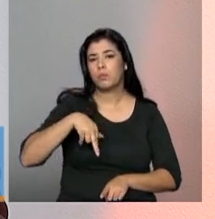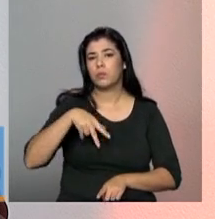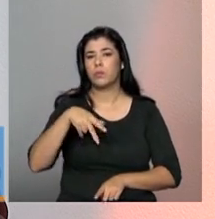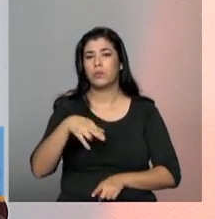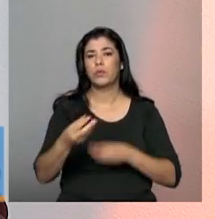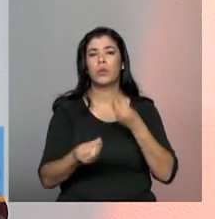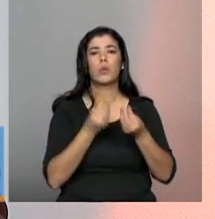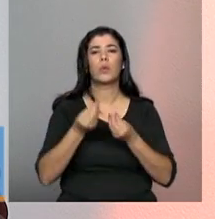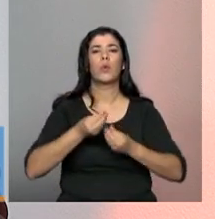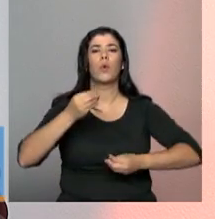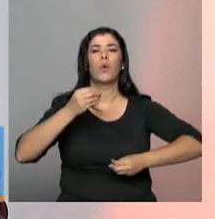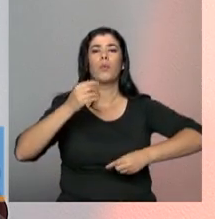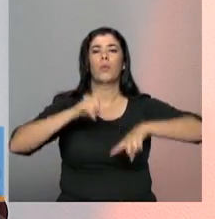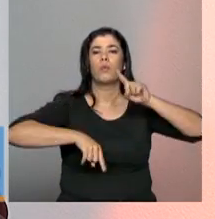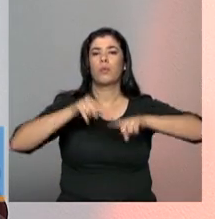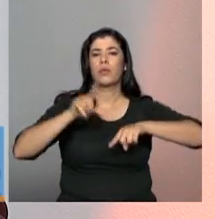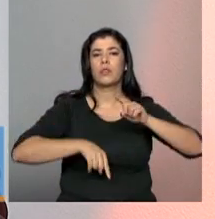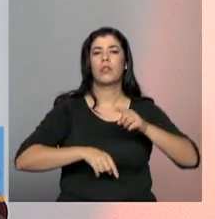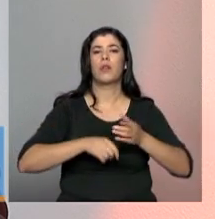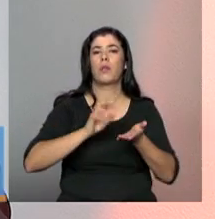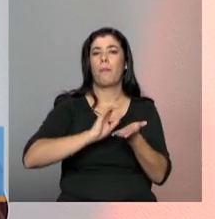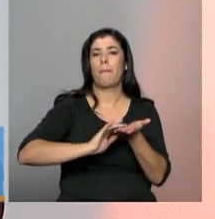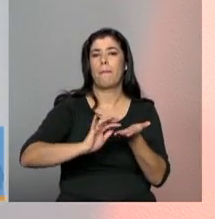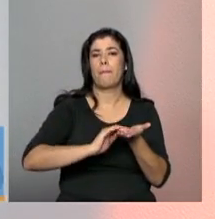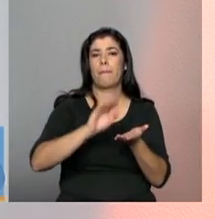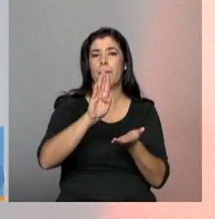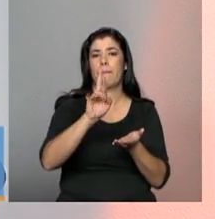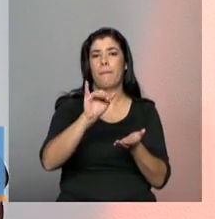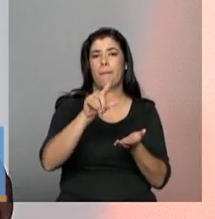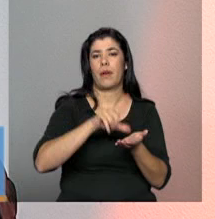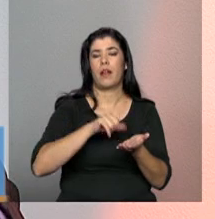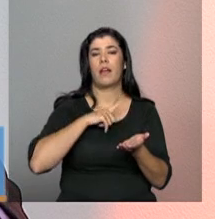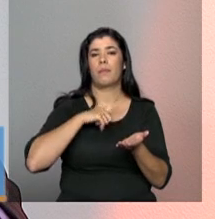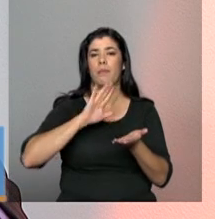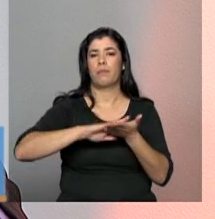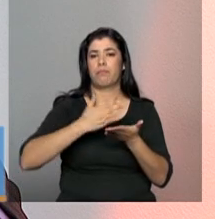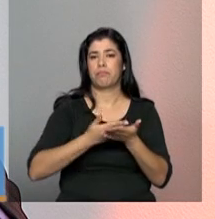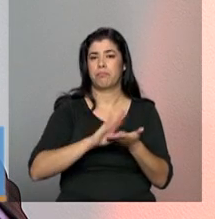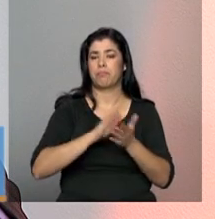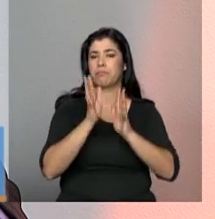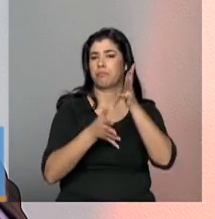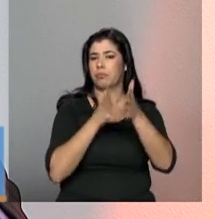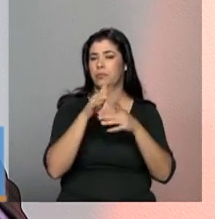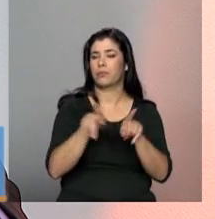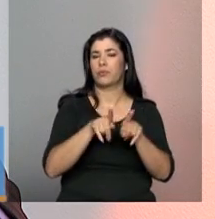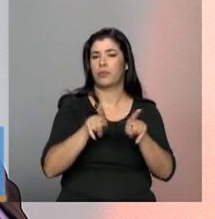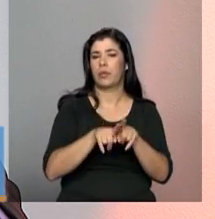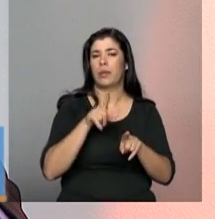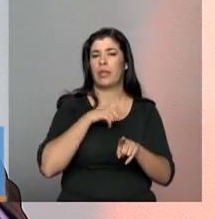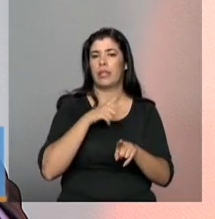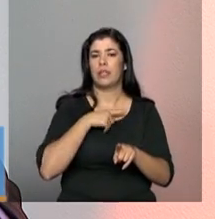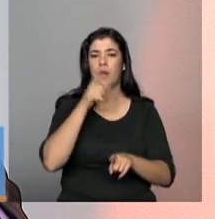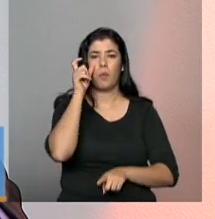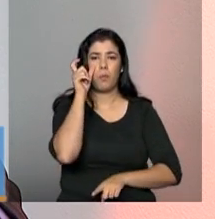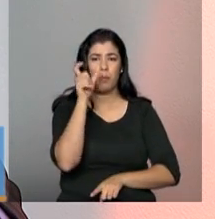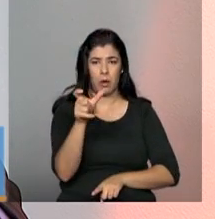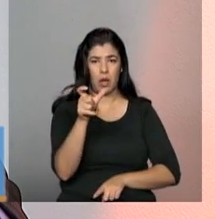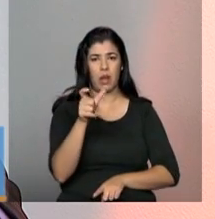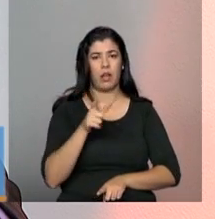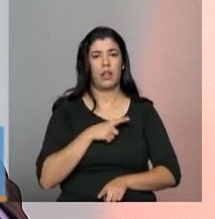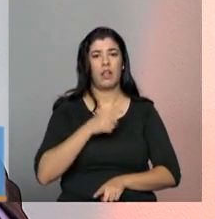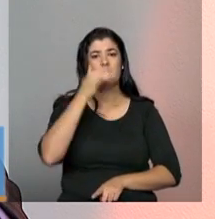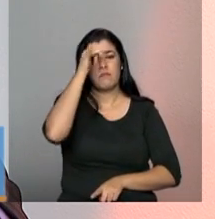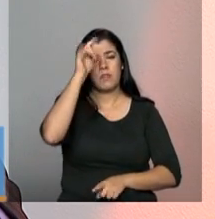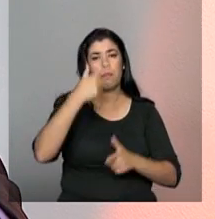materiais, no sentido da produção braille, a ter o intérprete de libras, a ter a observância às barreiras